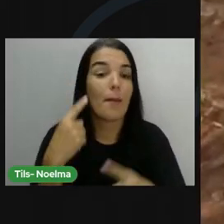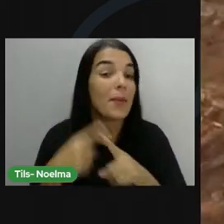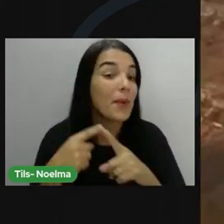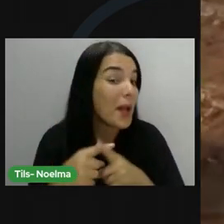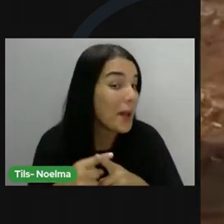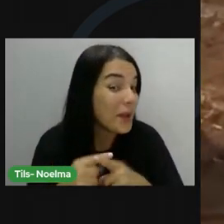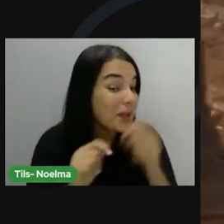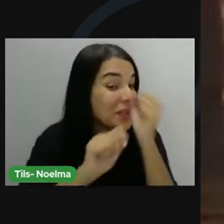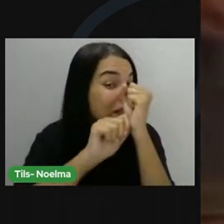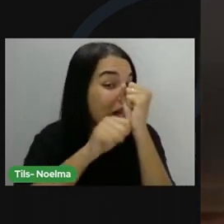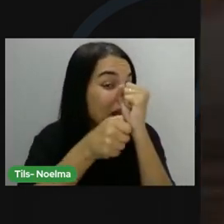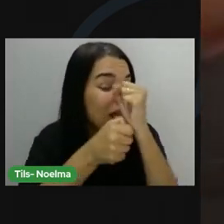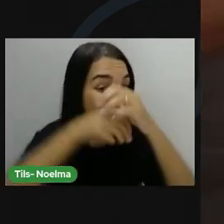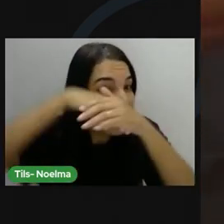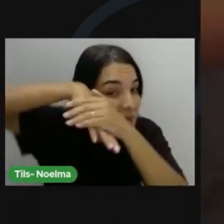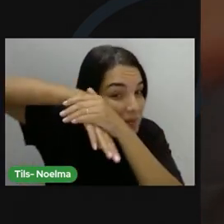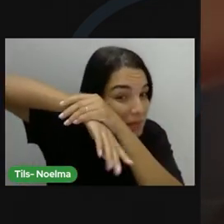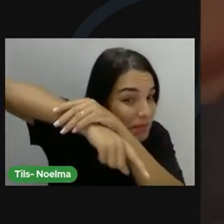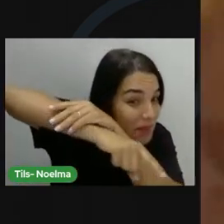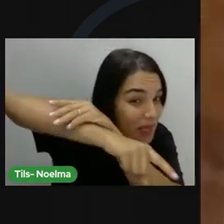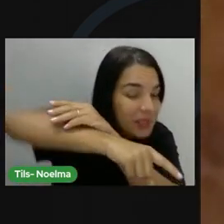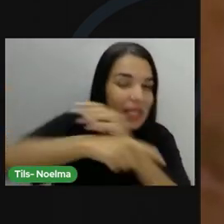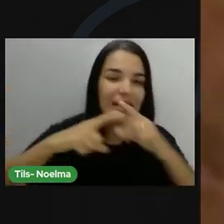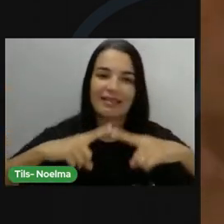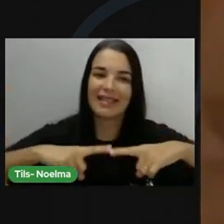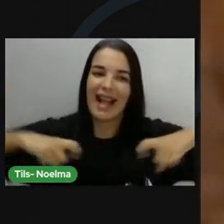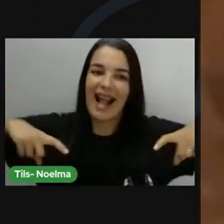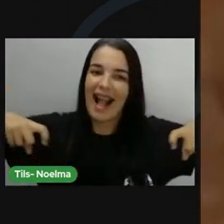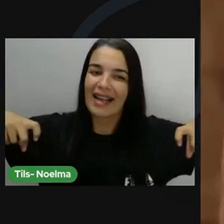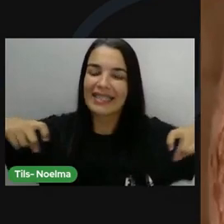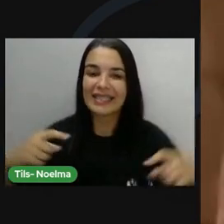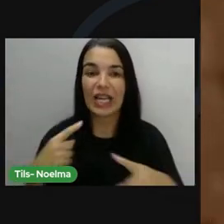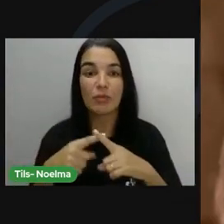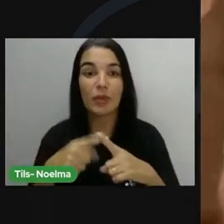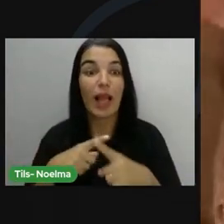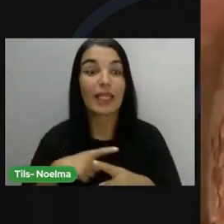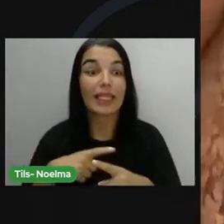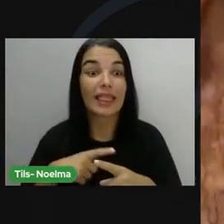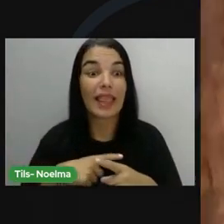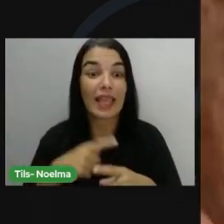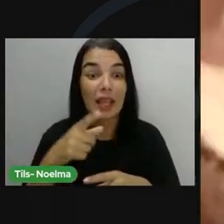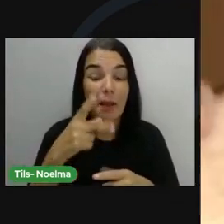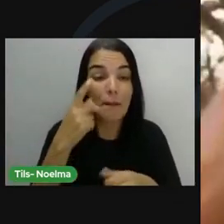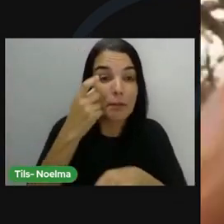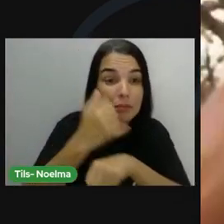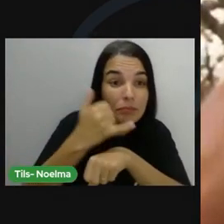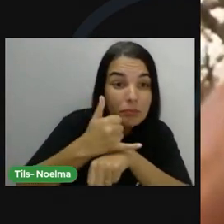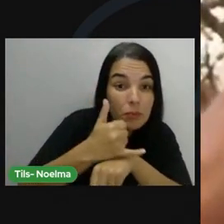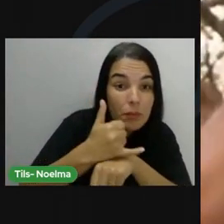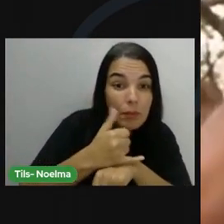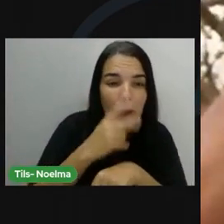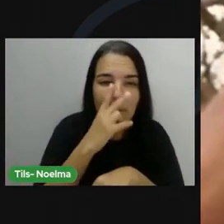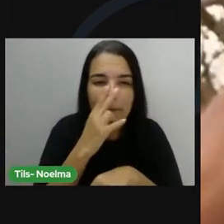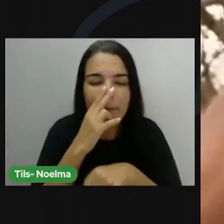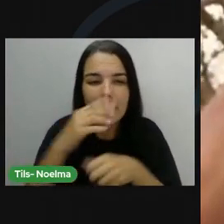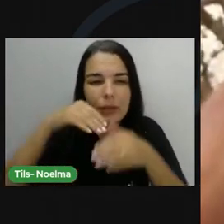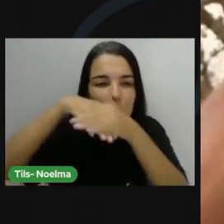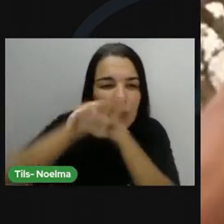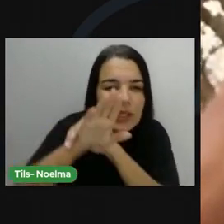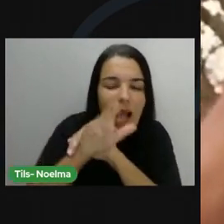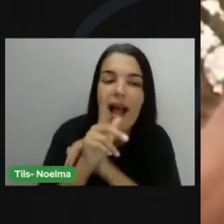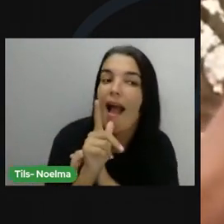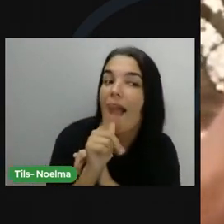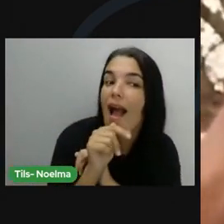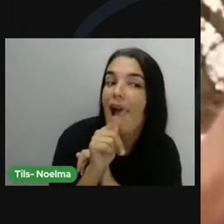segredo está embaixo da terra. As raízes têm batatas que funcionam como uma caixa d'água. Esta é a água que